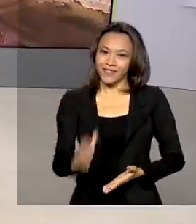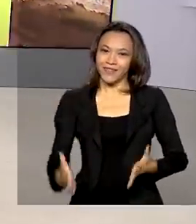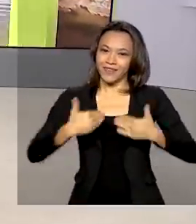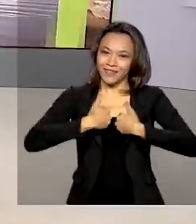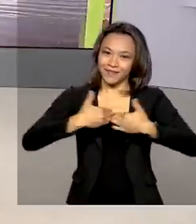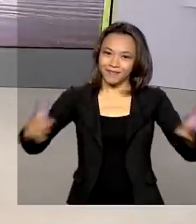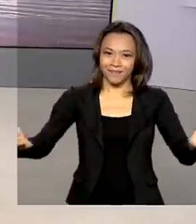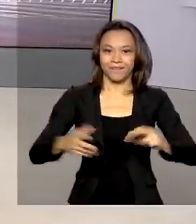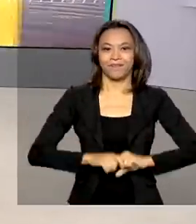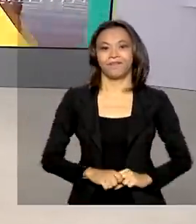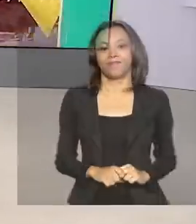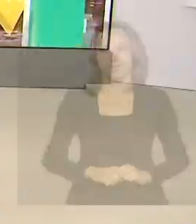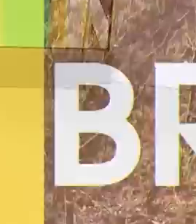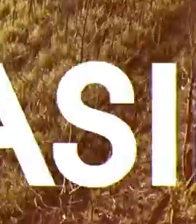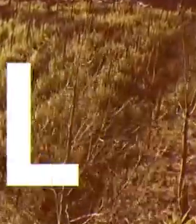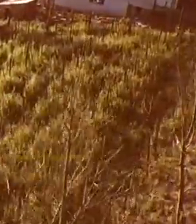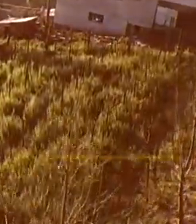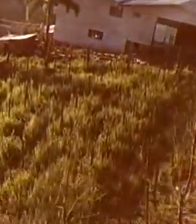está começando.